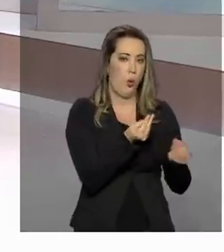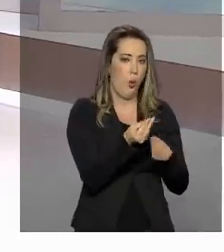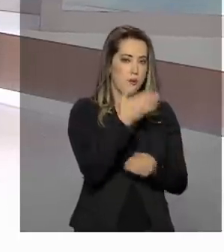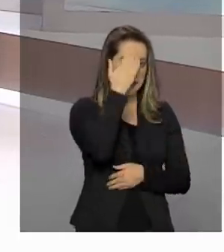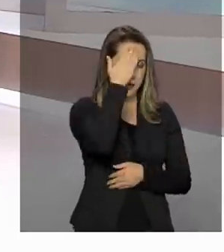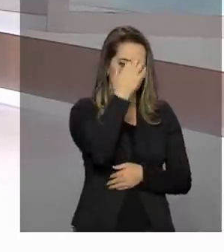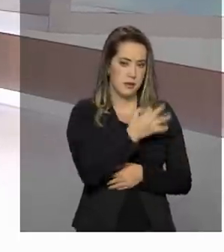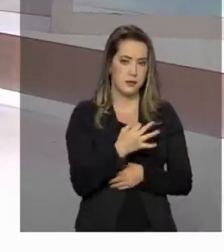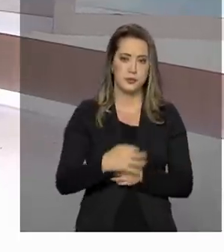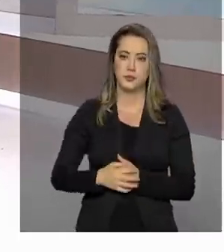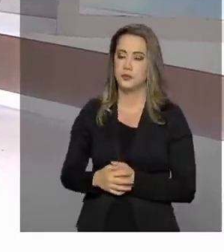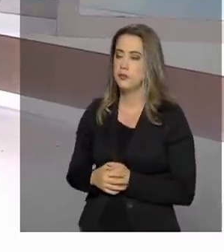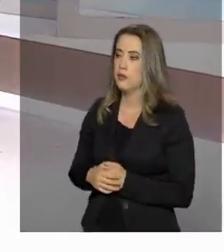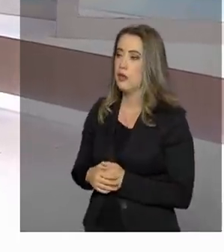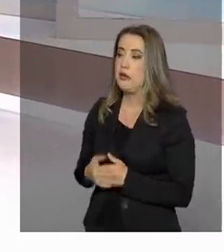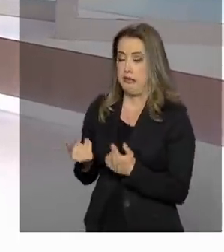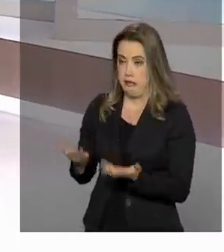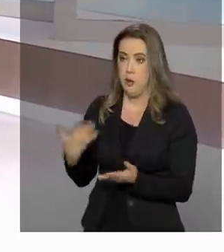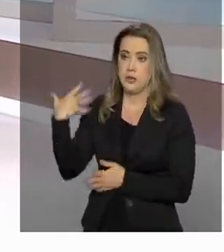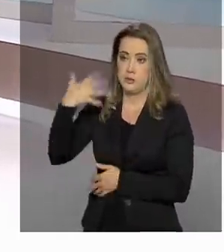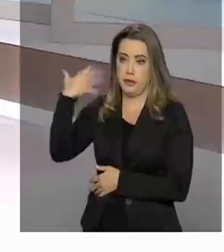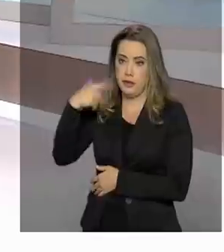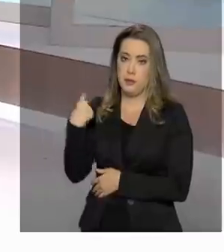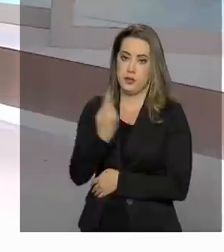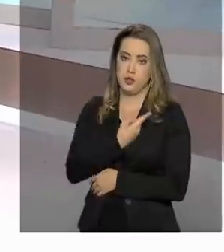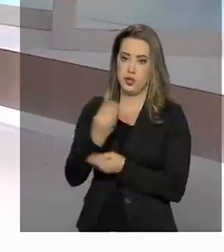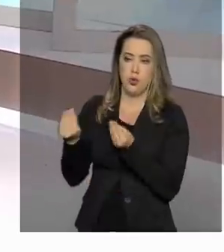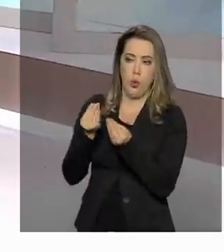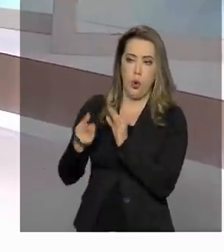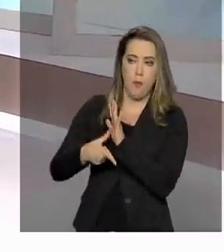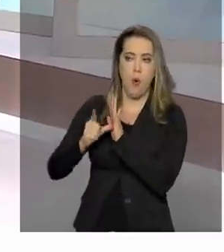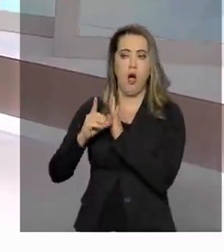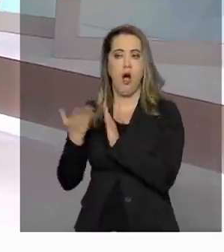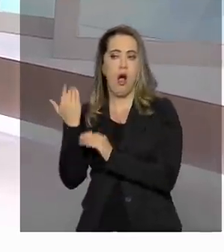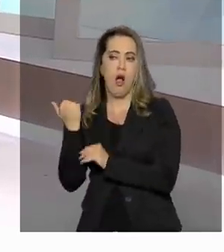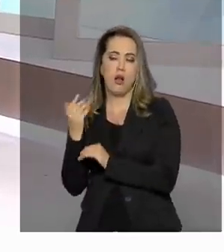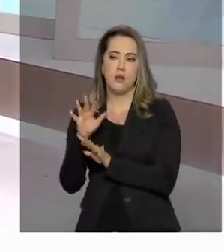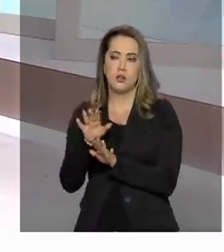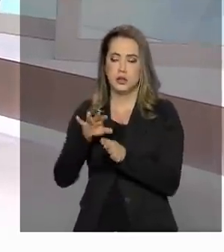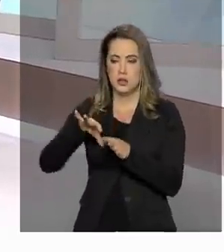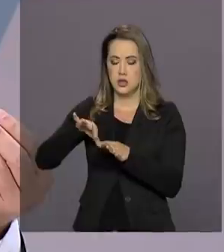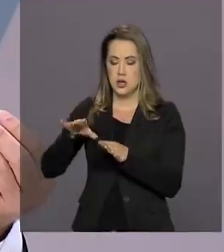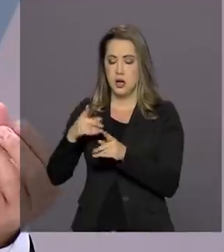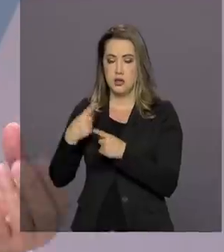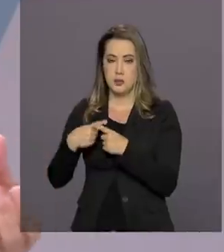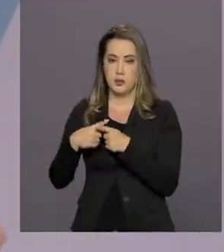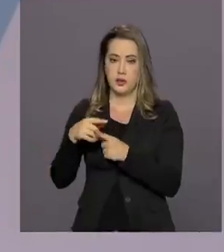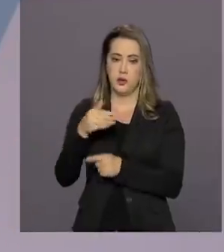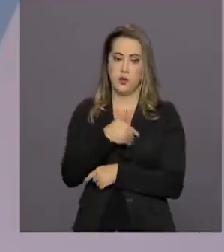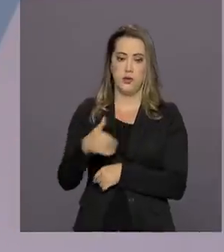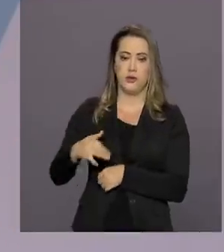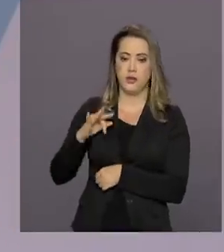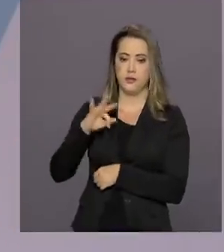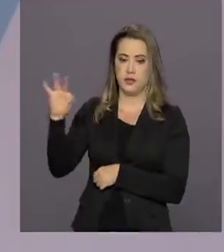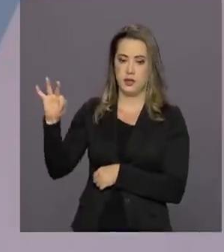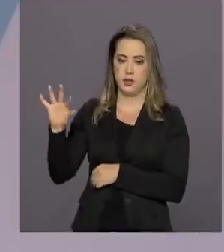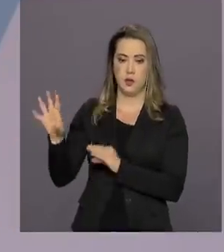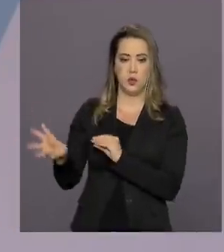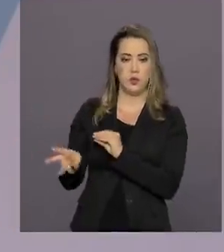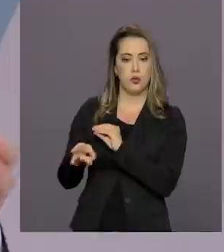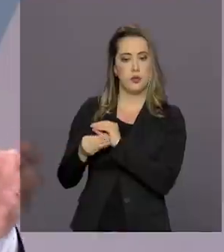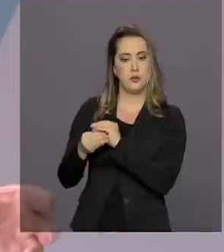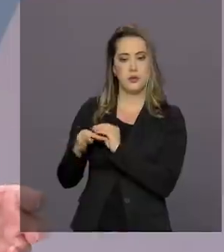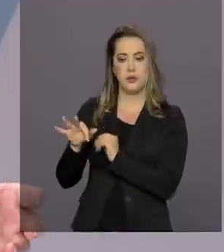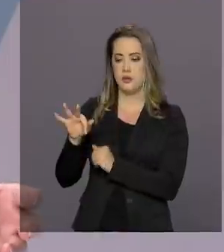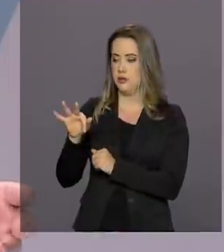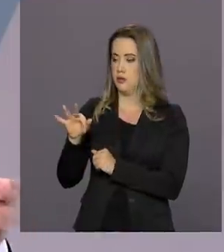queria que a senhora falasse um pouquinho agora de como que era o Fundeb. A gente tem que entender que o governo federal fazia uma complementação ao